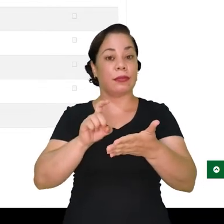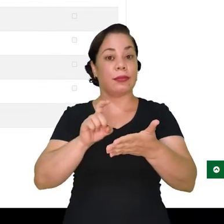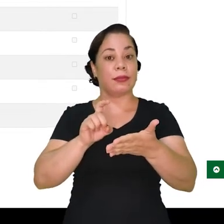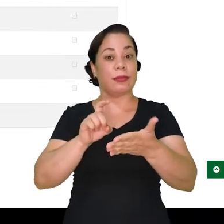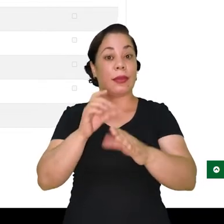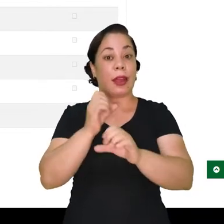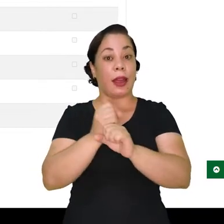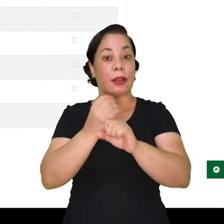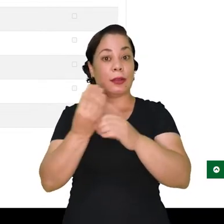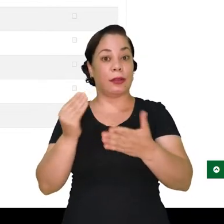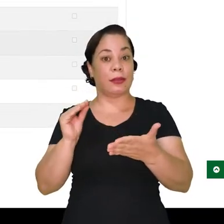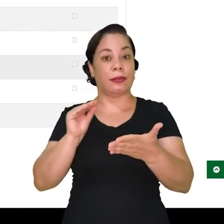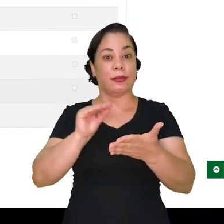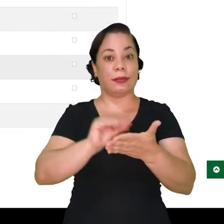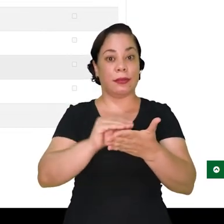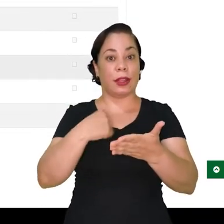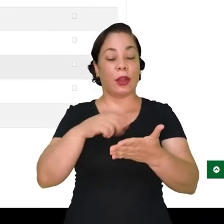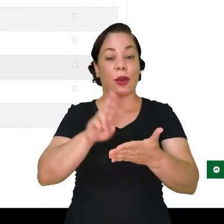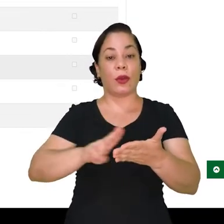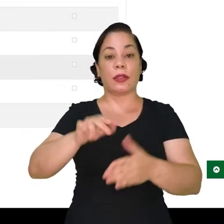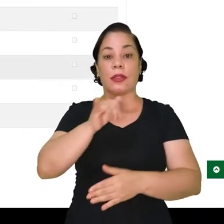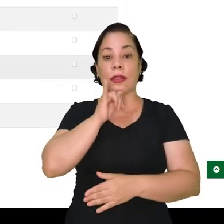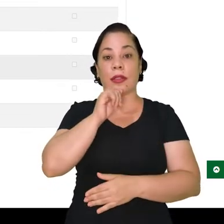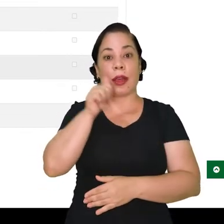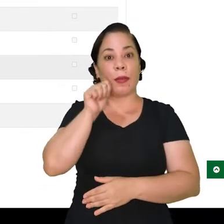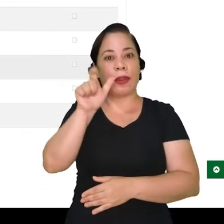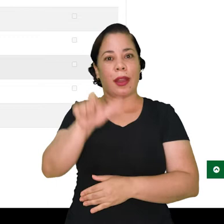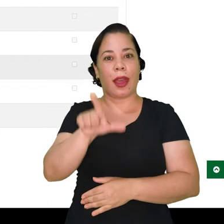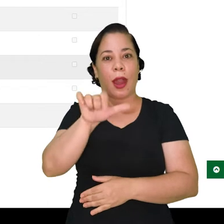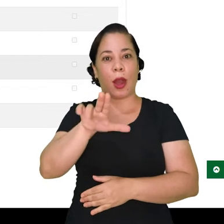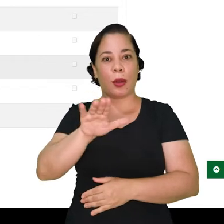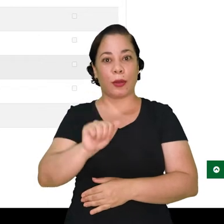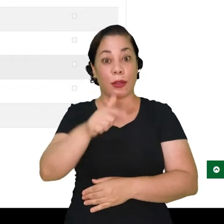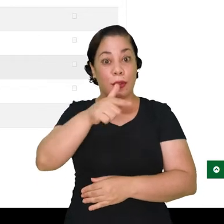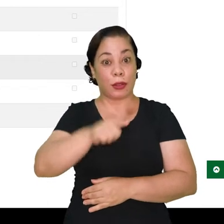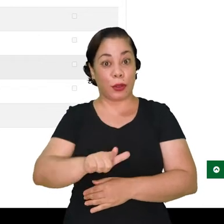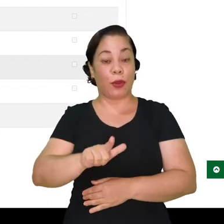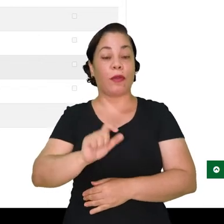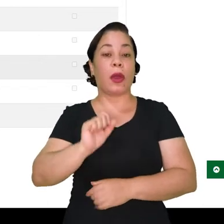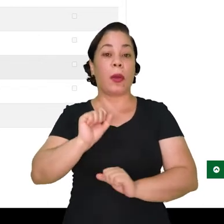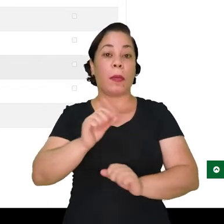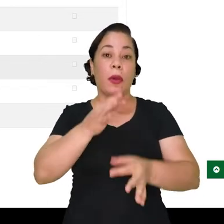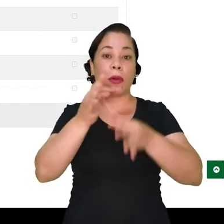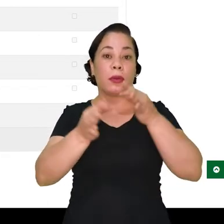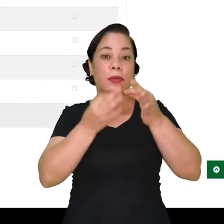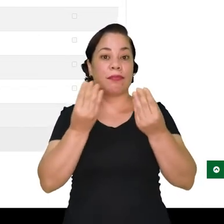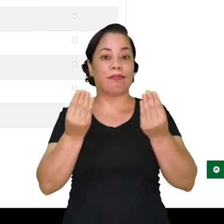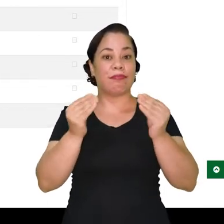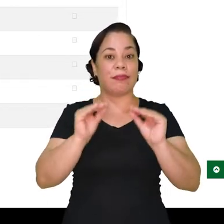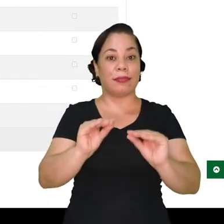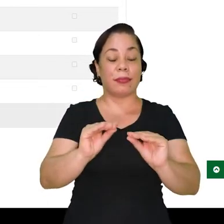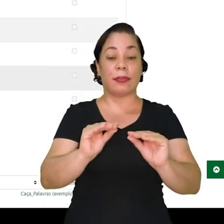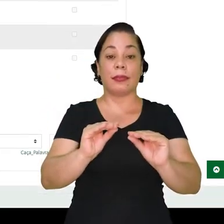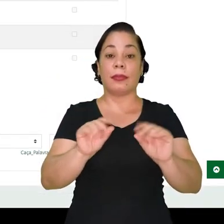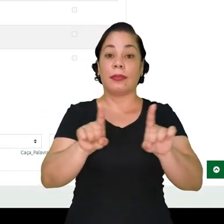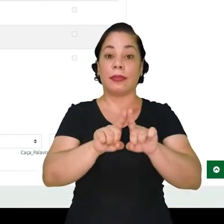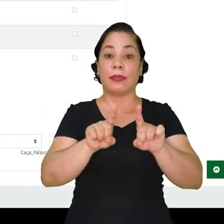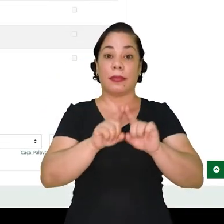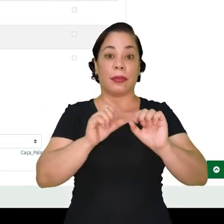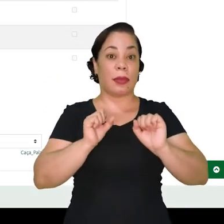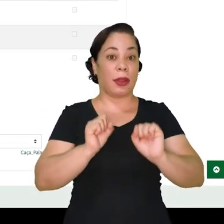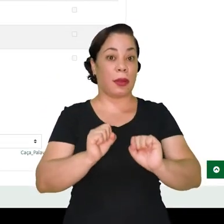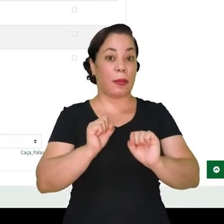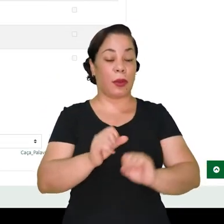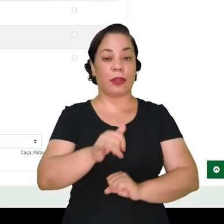e lançar a nota. Então, eu vou usar o exemplo da Lúcia aqui de novo. Posso fazer um comentário também. E eu posso